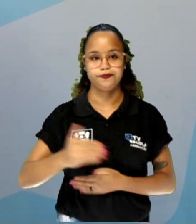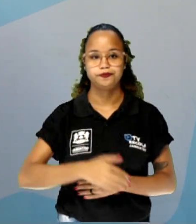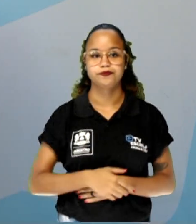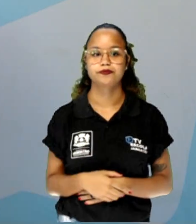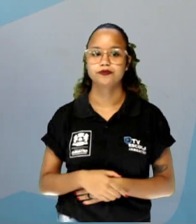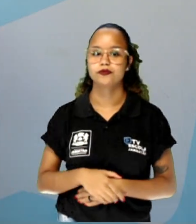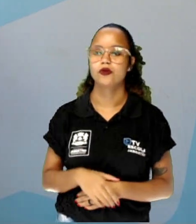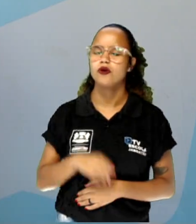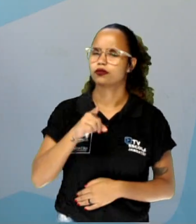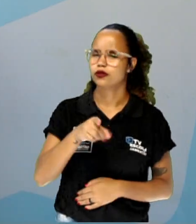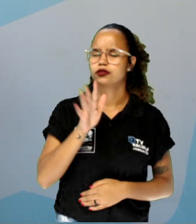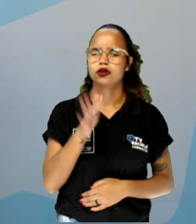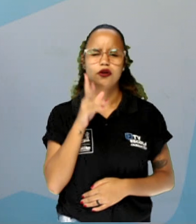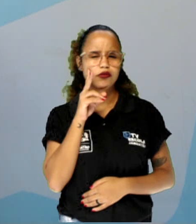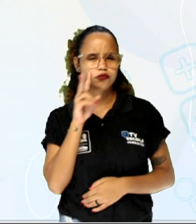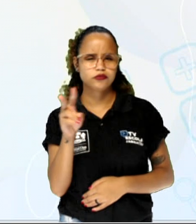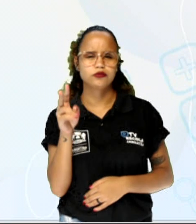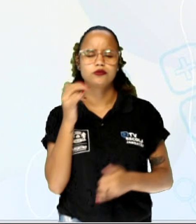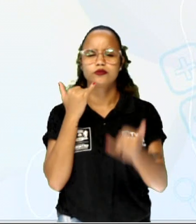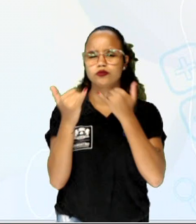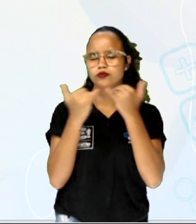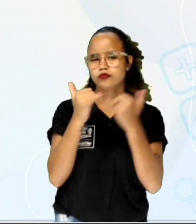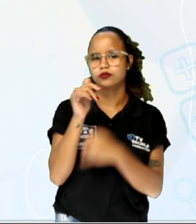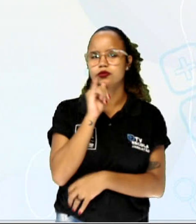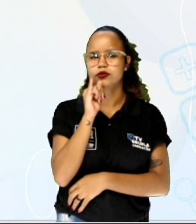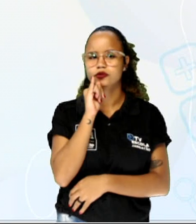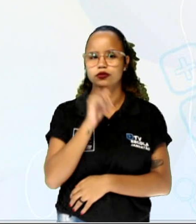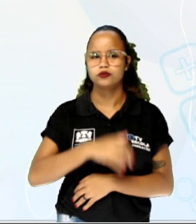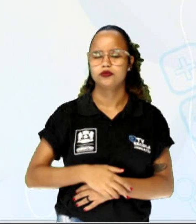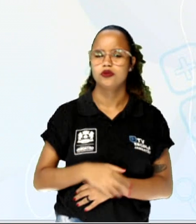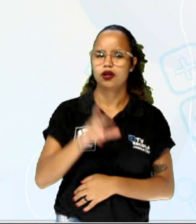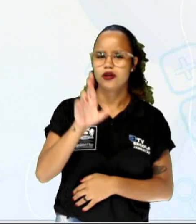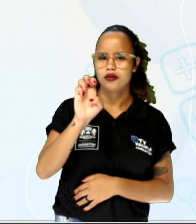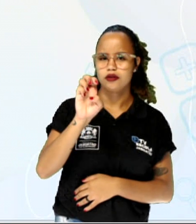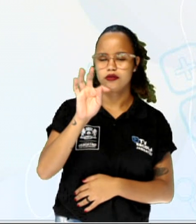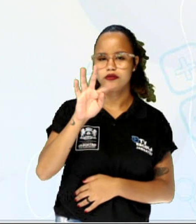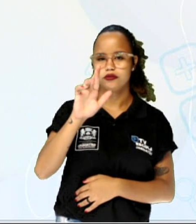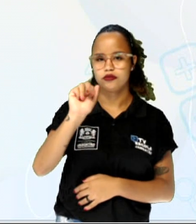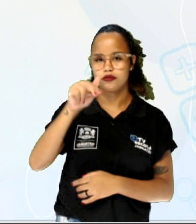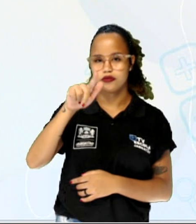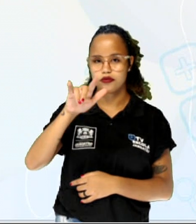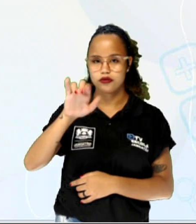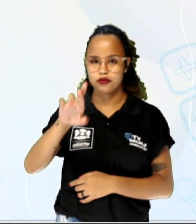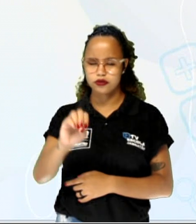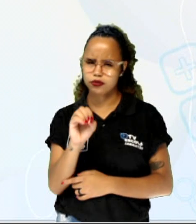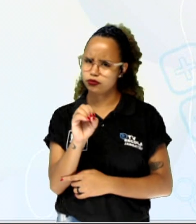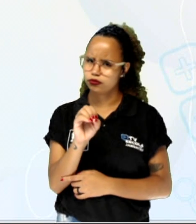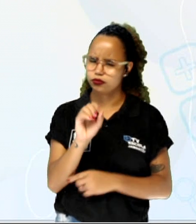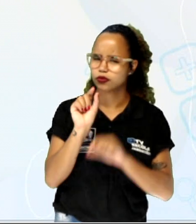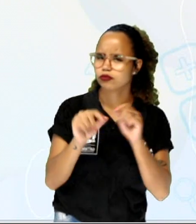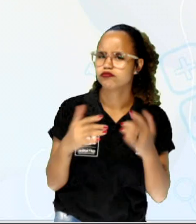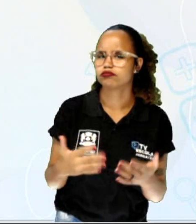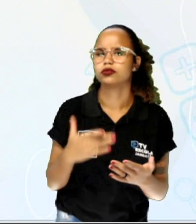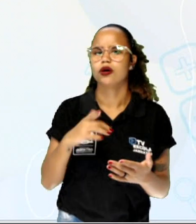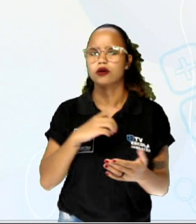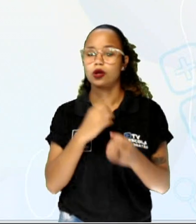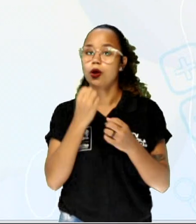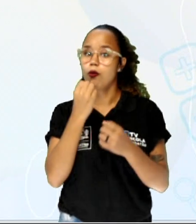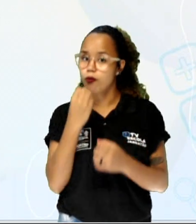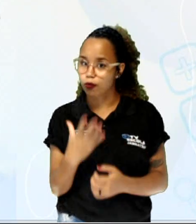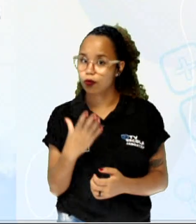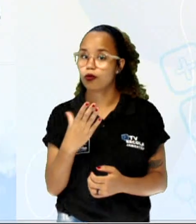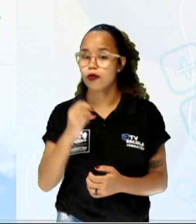Ou seja, deve ter vindo uma notícia feita essa, por exemplo, retranqueiro, Palmeiras de Abel Ferreira tem boa média de gols,